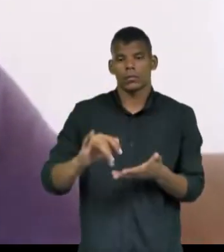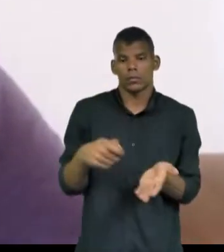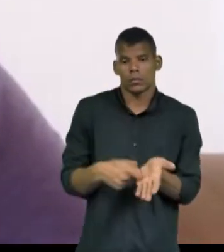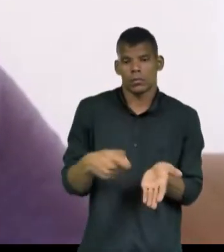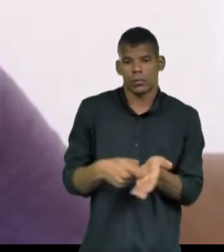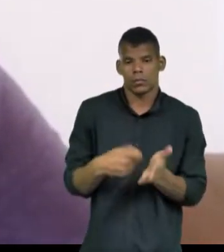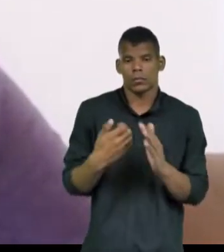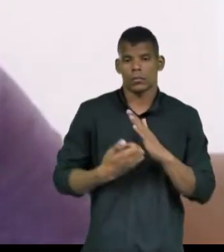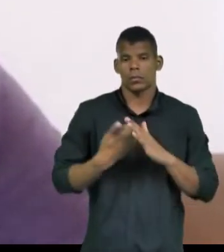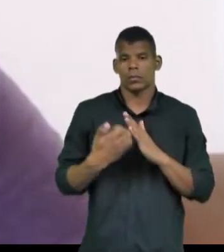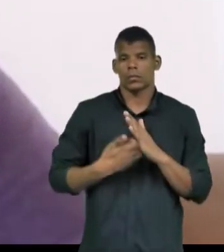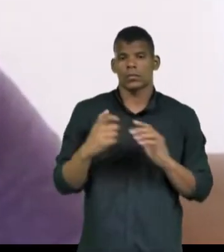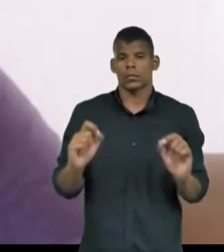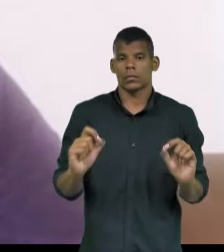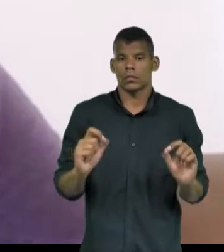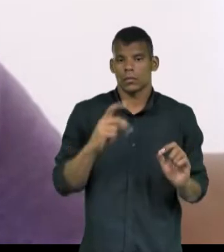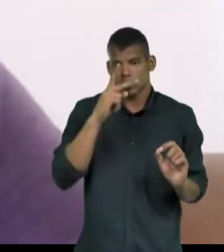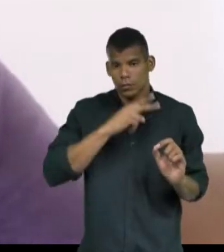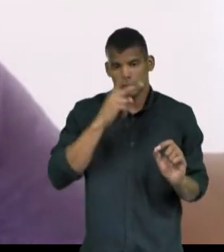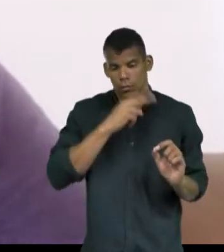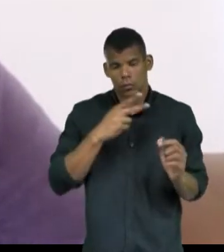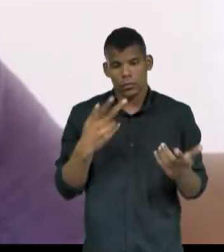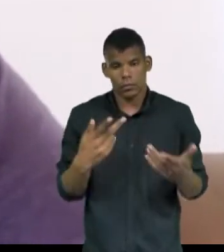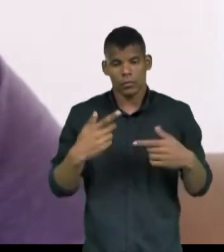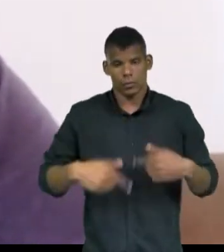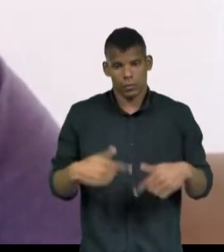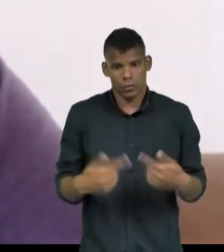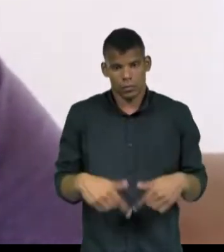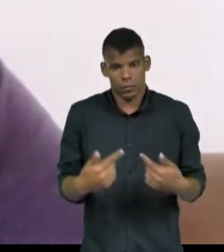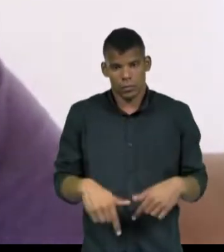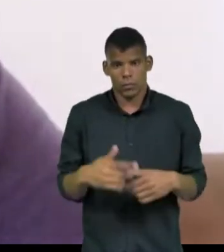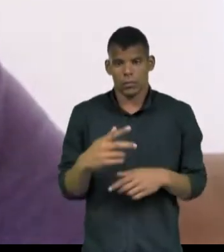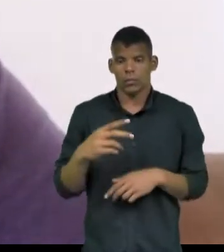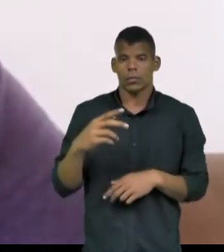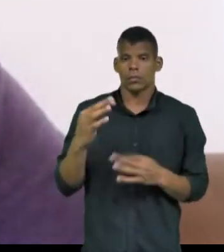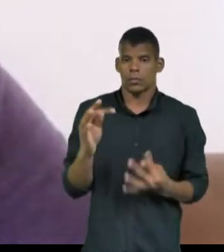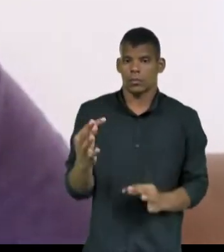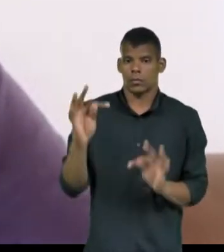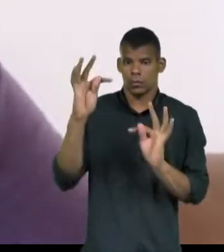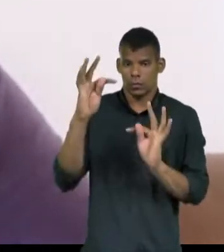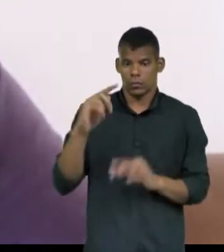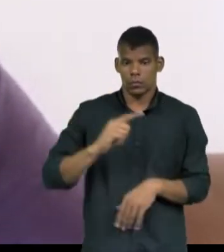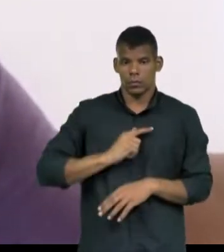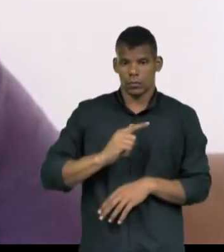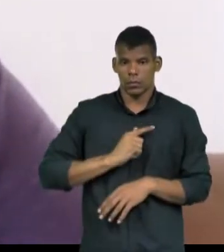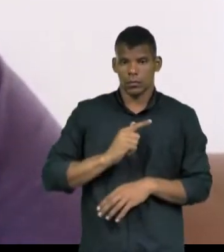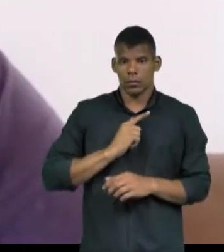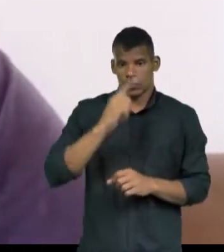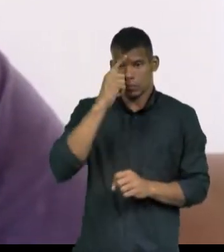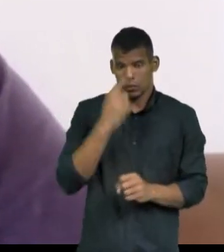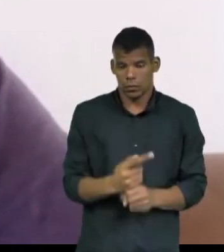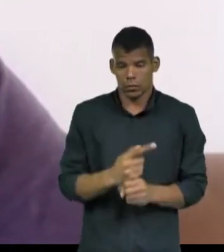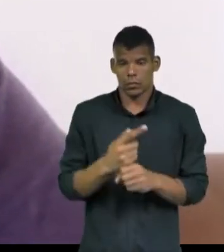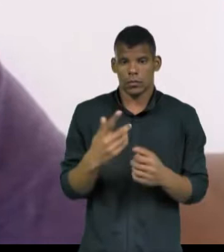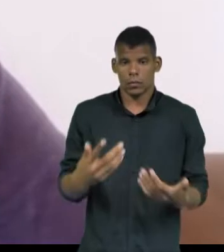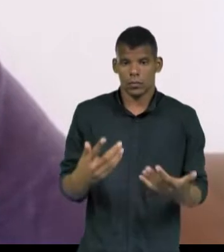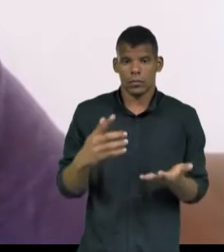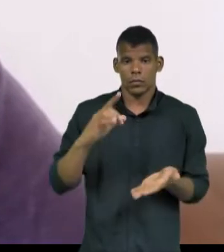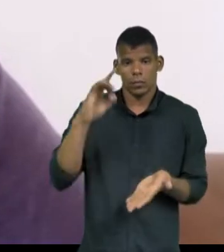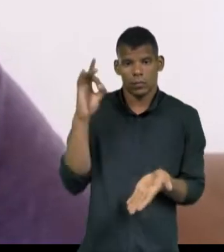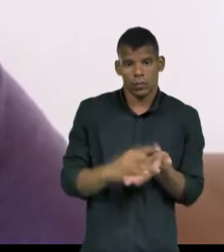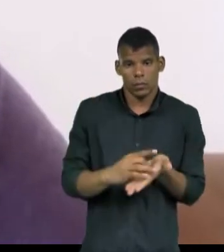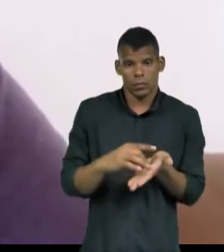também o mesmo, mesmo. Quer dizer, melhores instrumentos de trabalho, em maiores níveis de tecnologia, em maiores níveis também de gestão. Então, isso realmente,